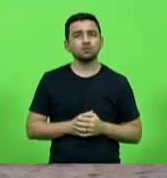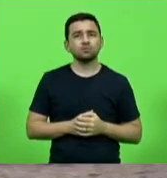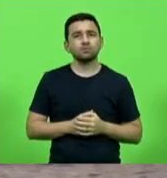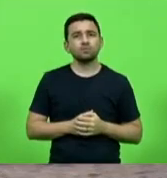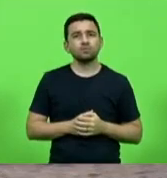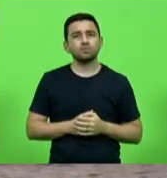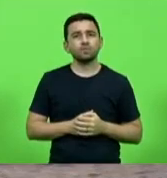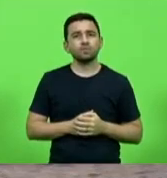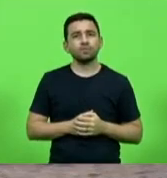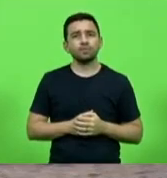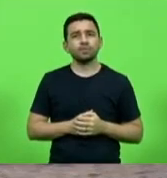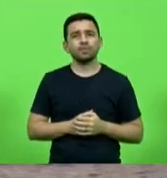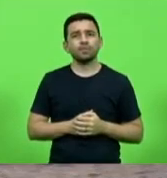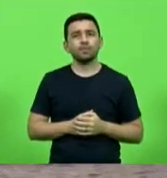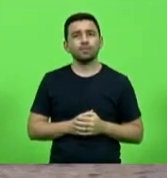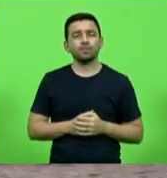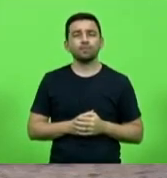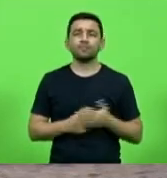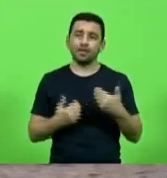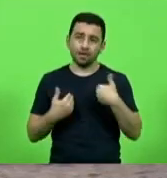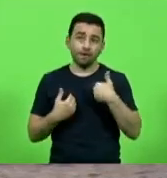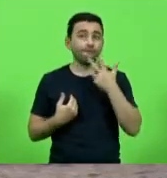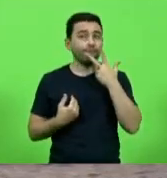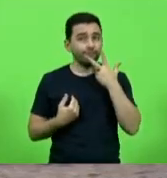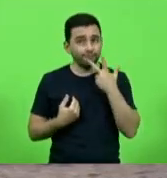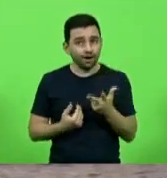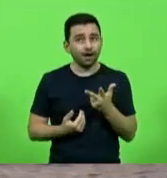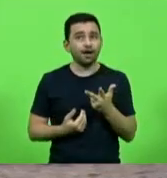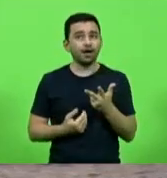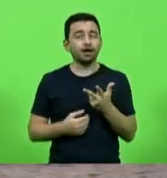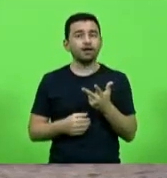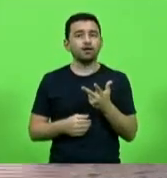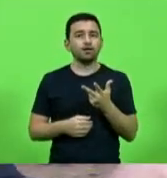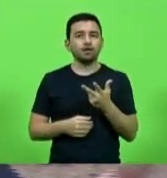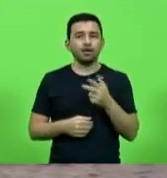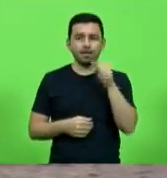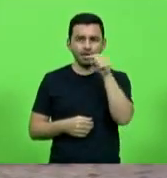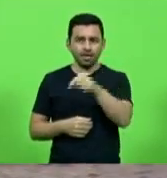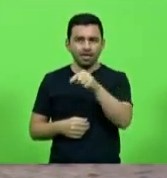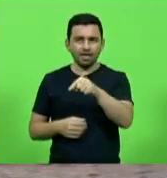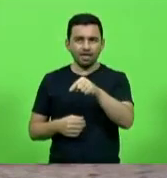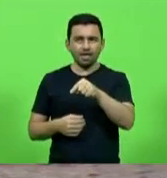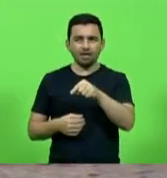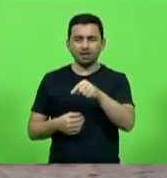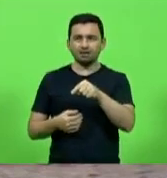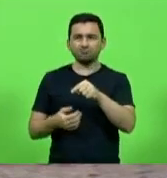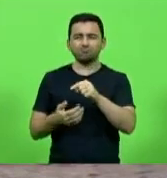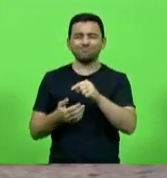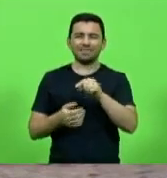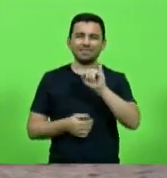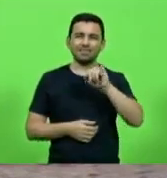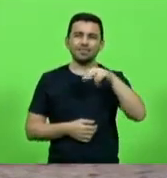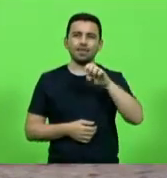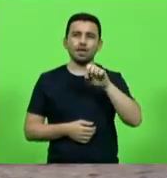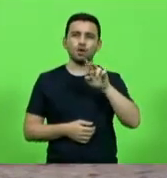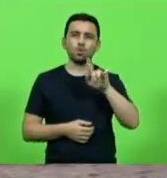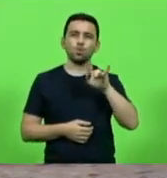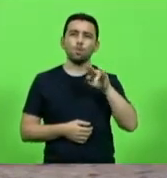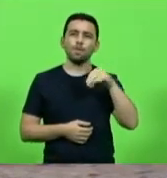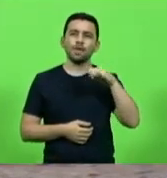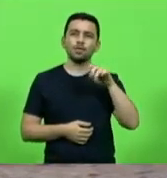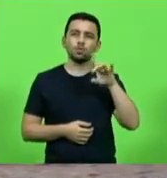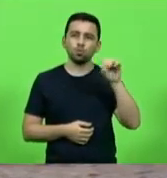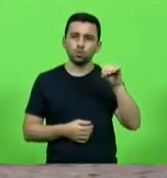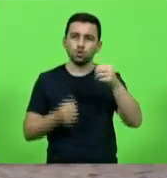Então, aí quando eu digo que que eu chamei, eu adjetivei de energúmeno, o que é energúmeno? Está aqui, lá no